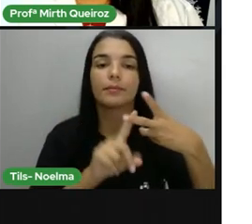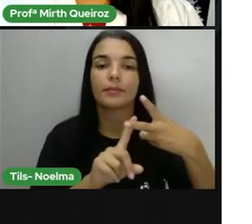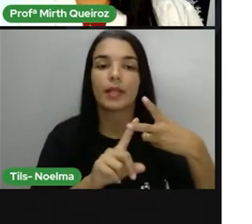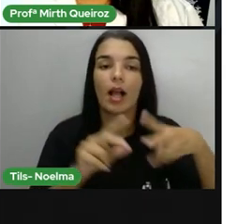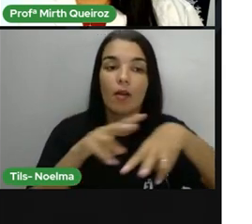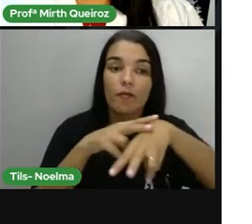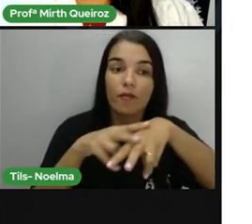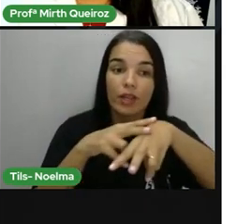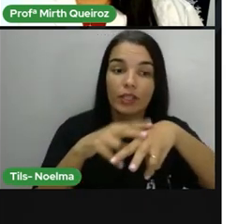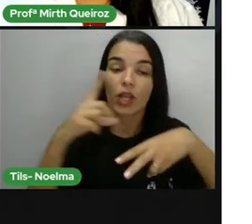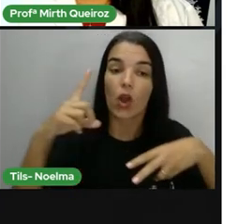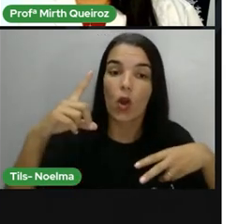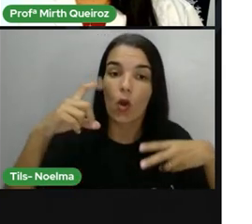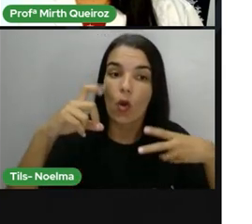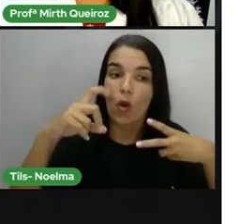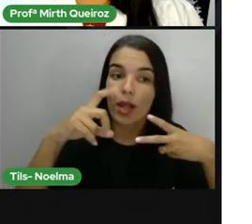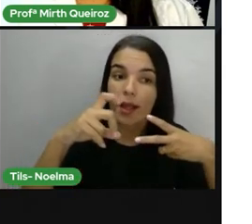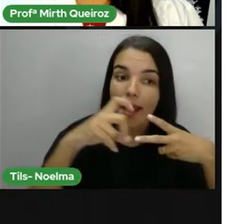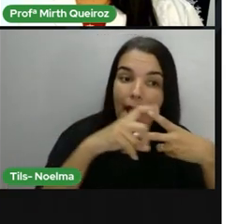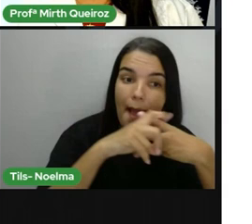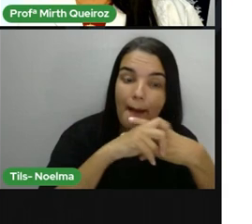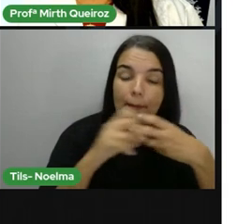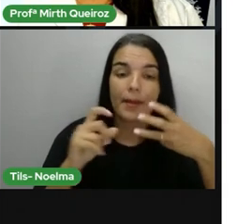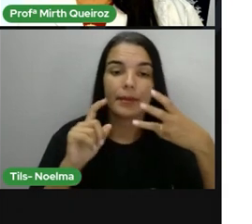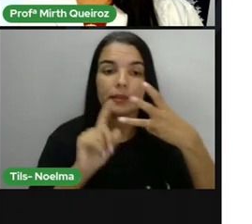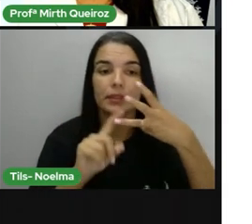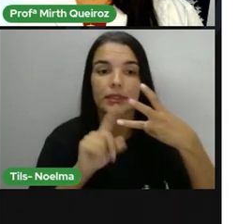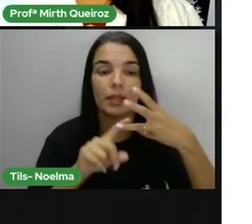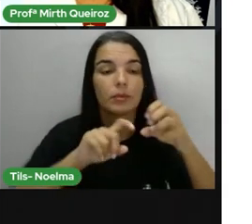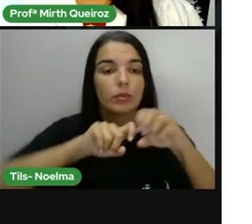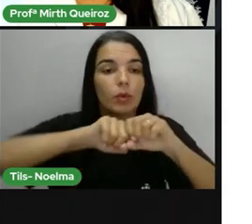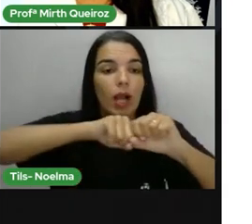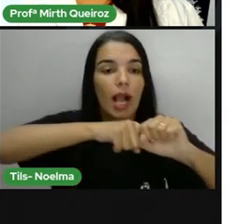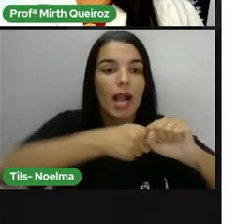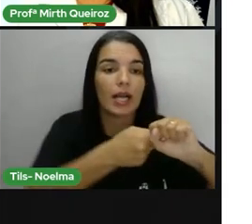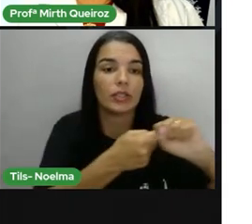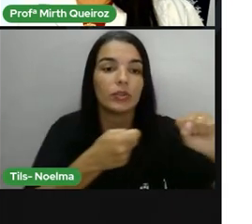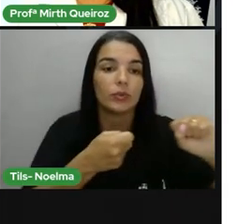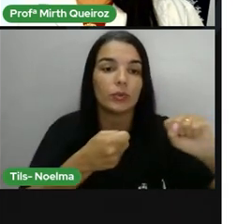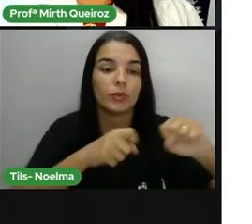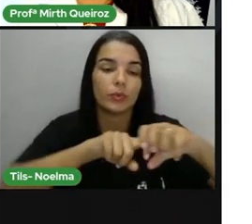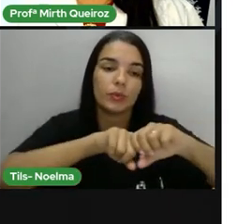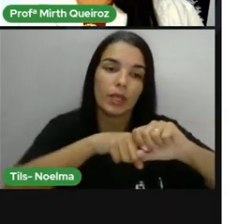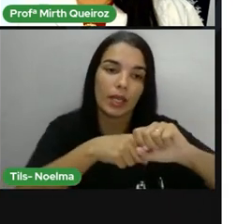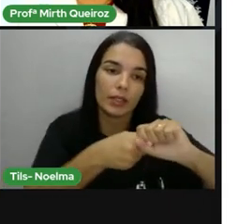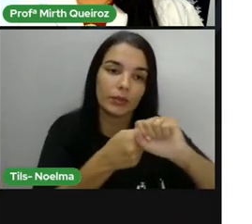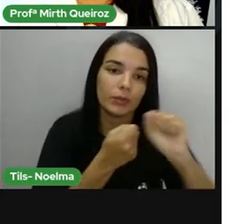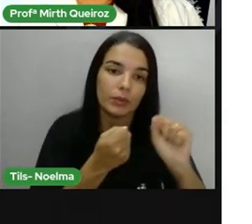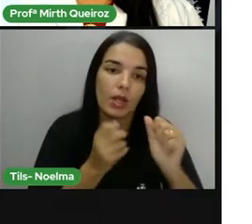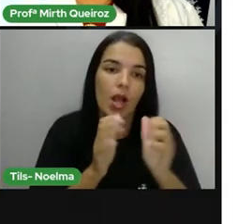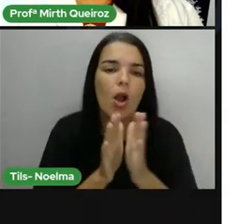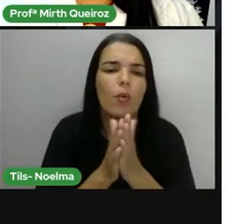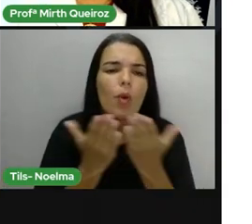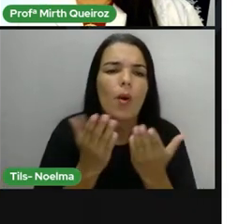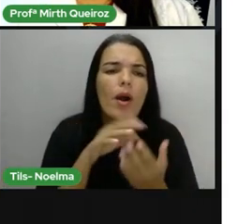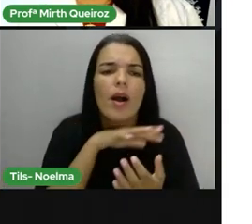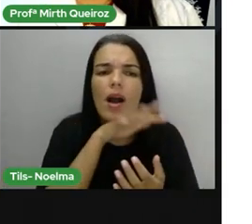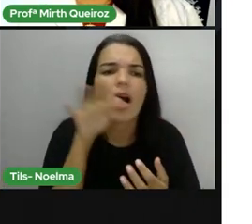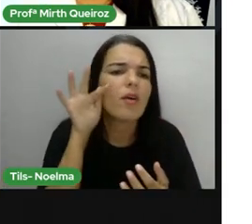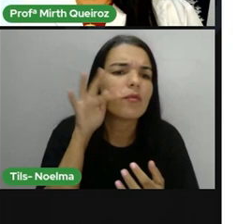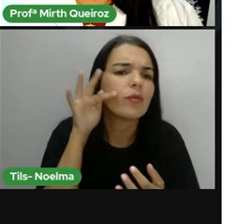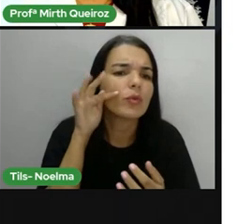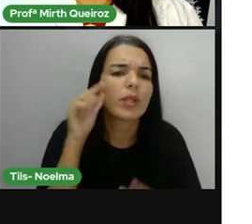a goiaba. E nós temos o caju. Qual é que é a fruta menos processada?